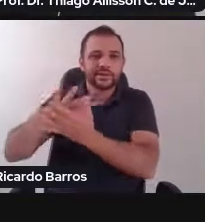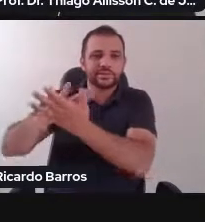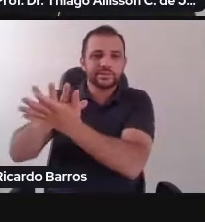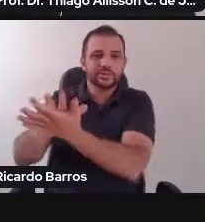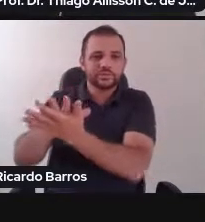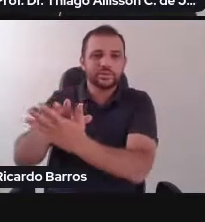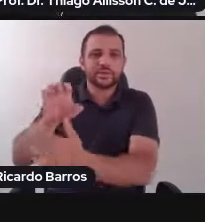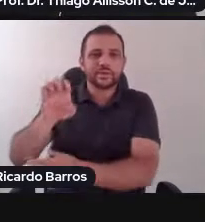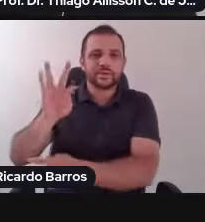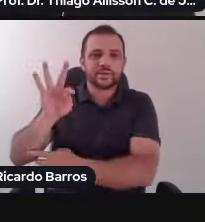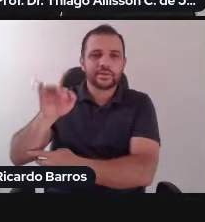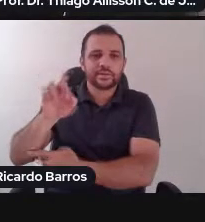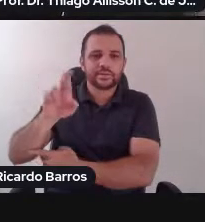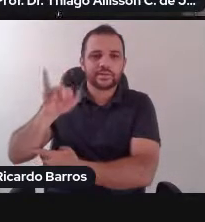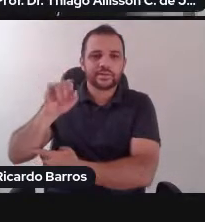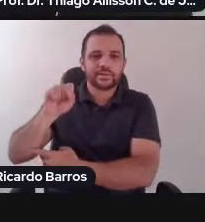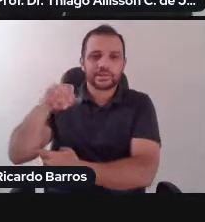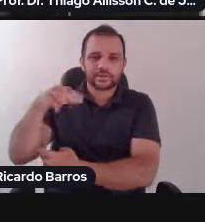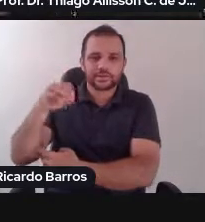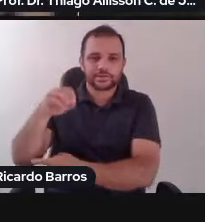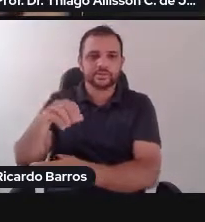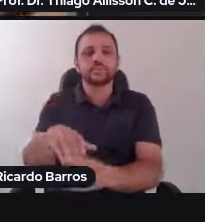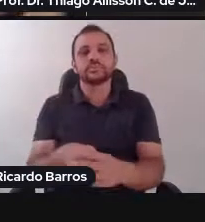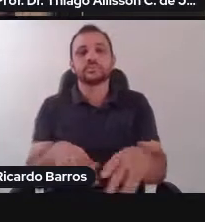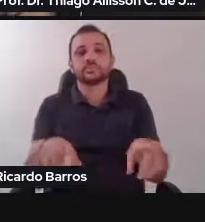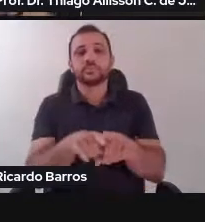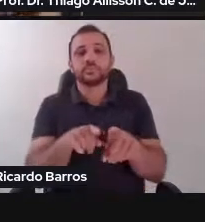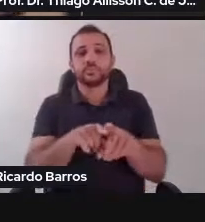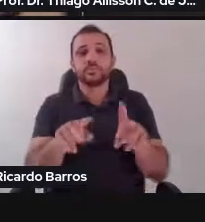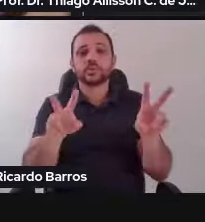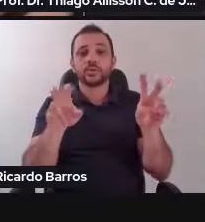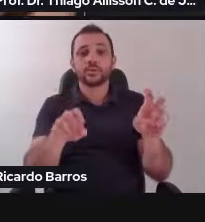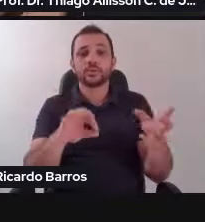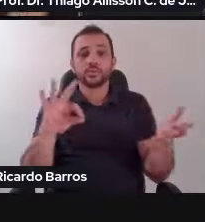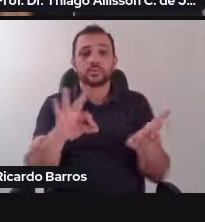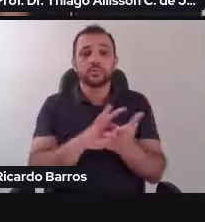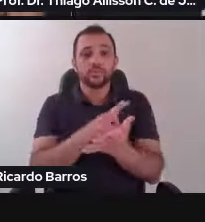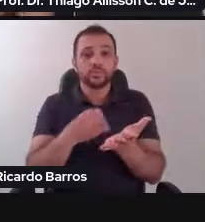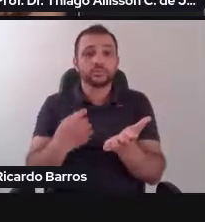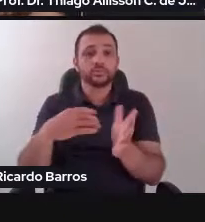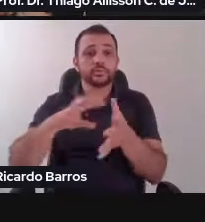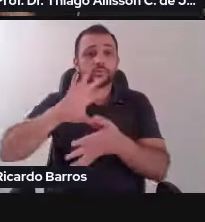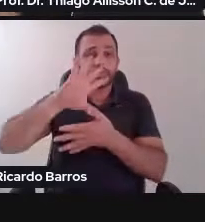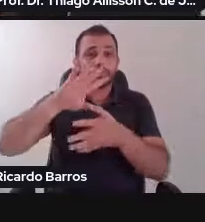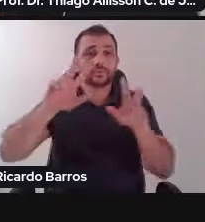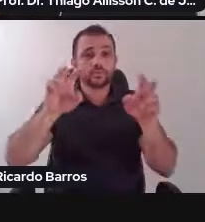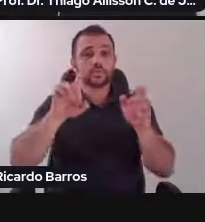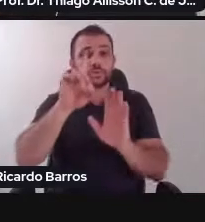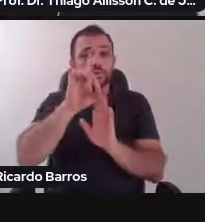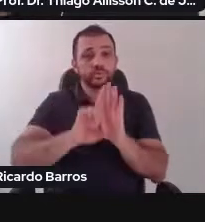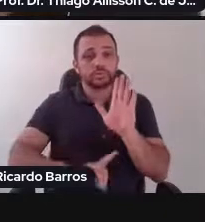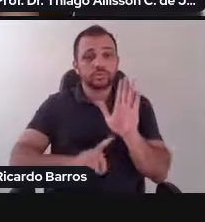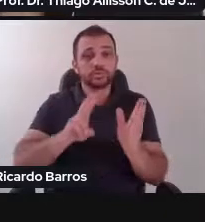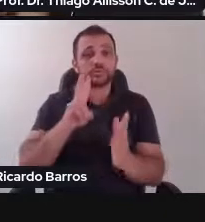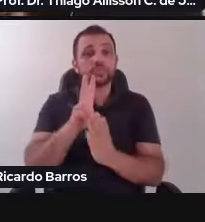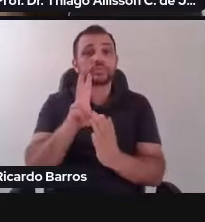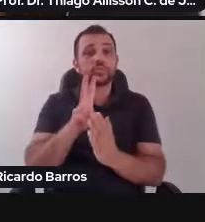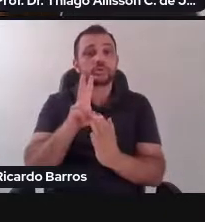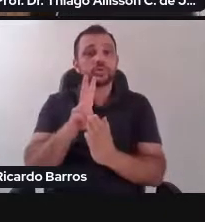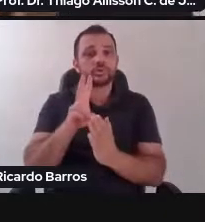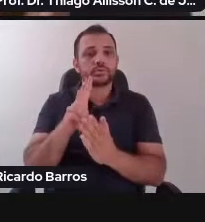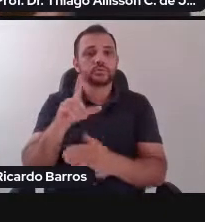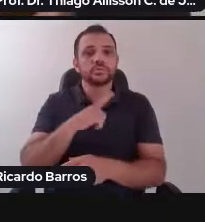americana sobre direitos dos povos indígenas, e eu convido vocês a olharem no Brasil uma jurisprudência, um caso que foi levado à apreciação chamada